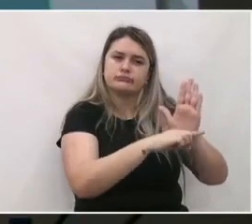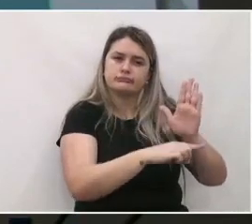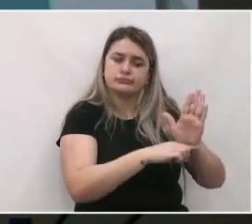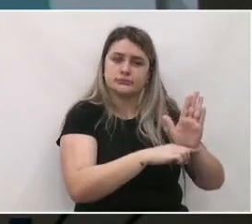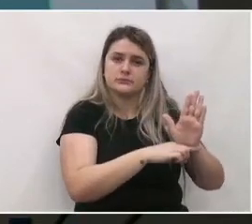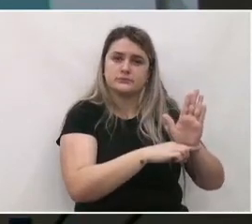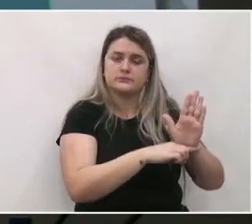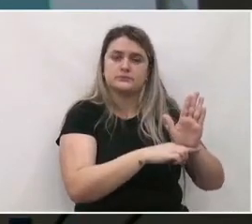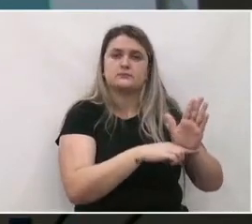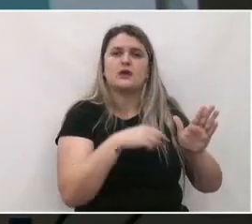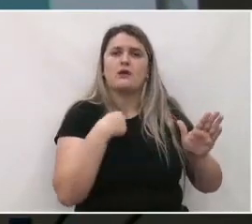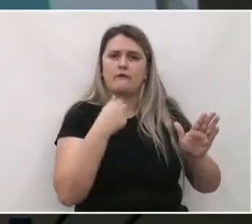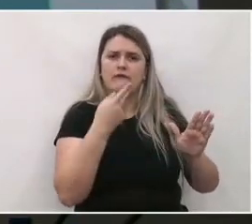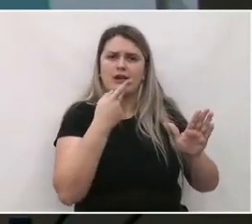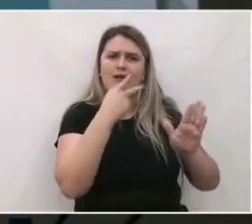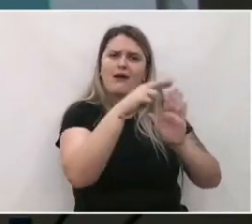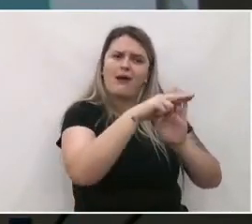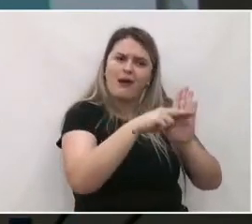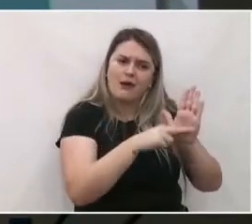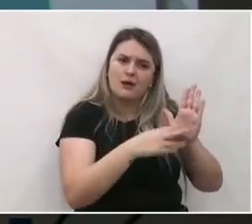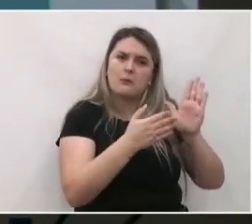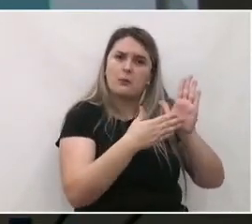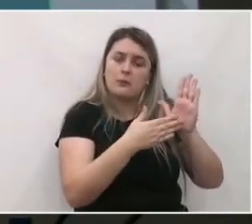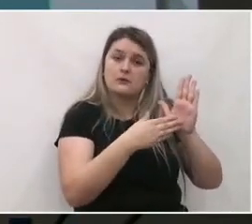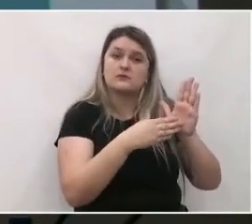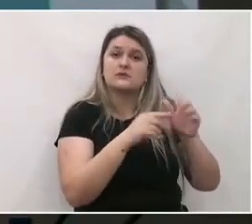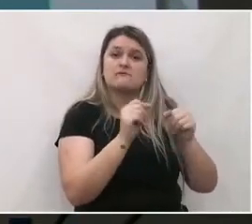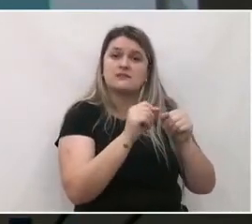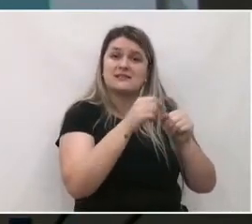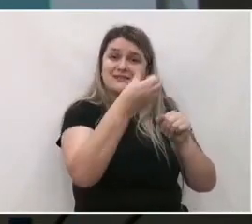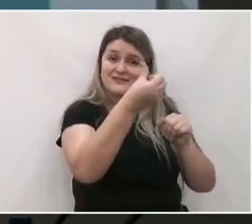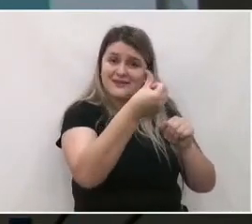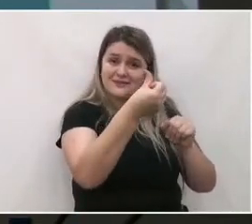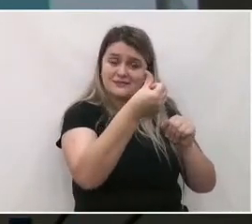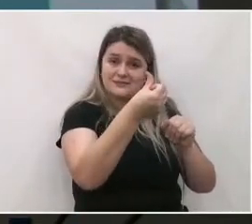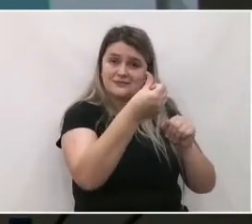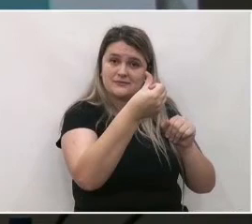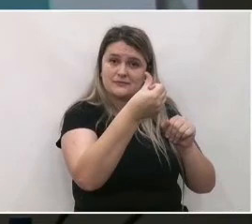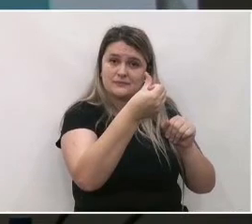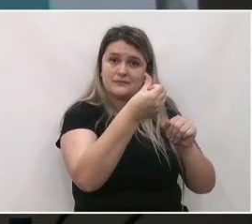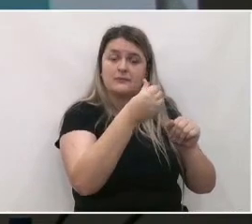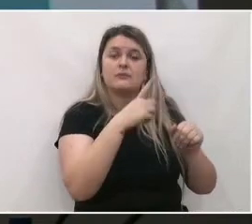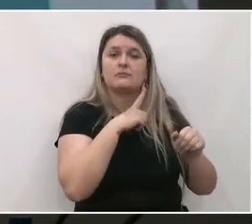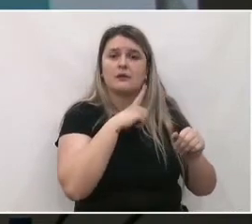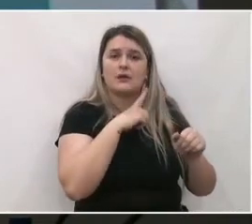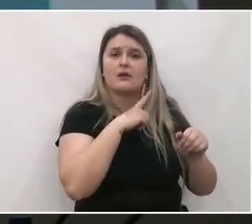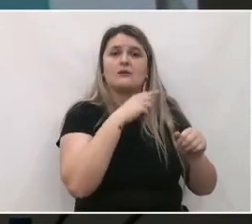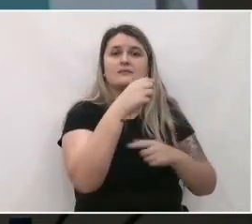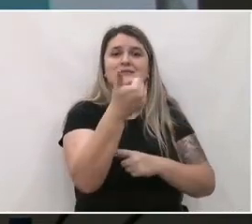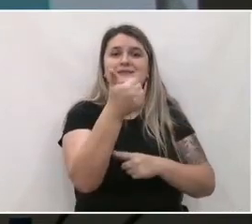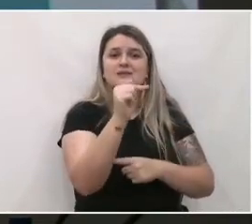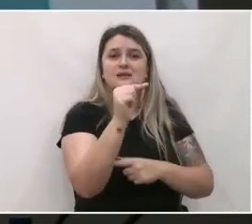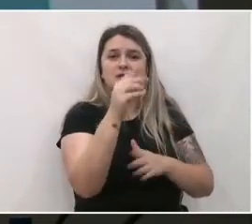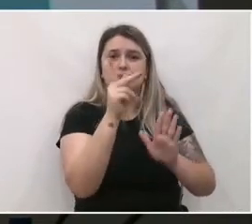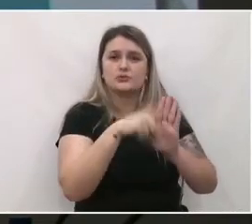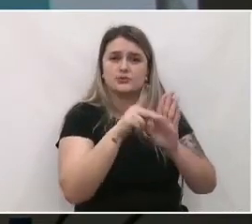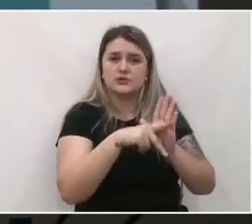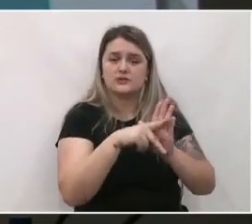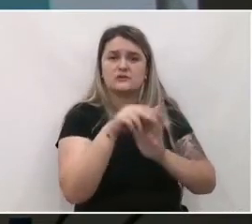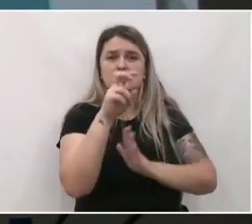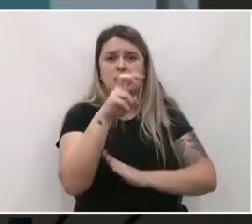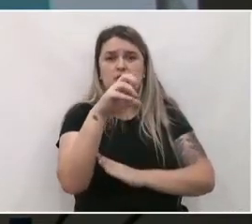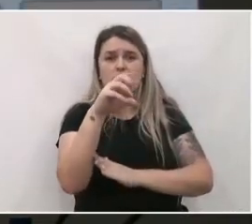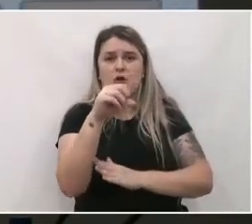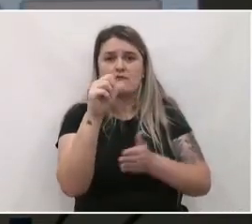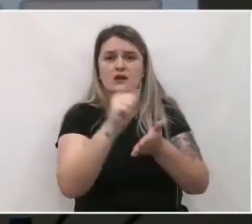diretrizes e propostas, é isso. Eles propuseram seis eixos compostos por 17 projetos e 59